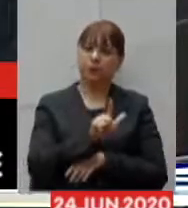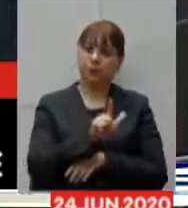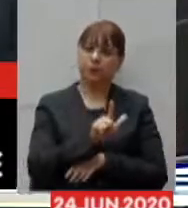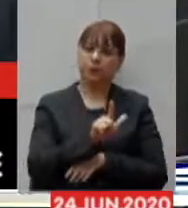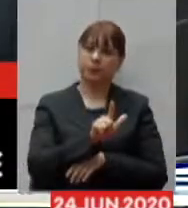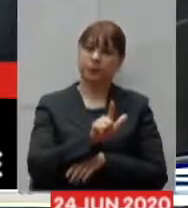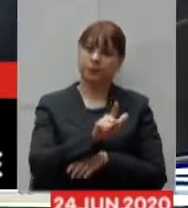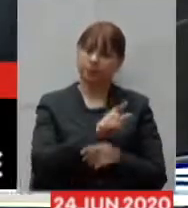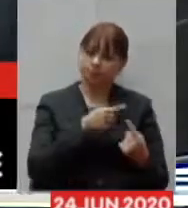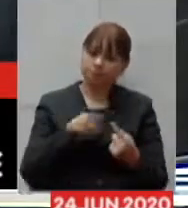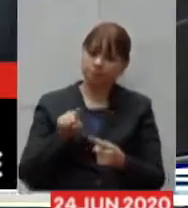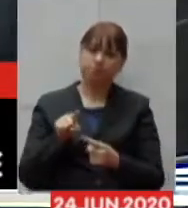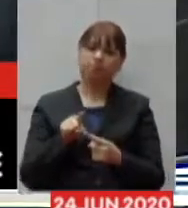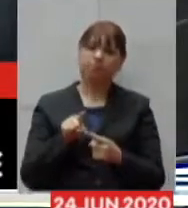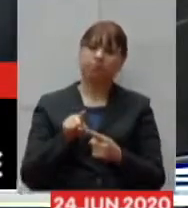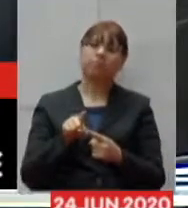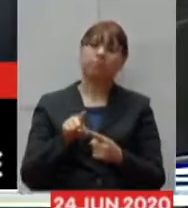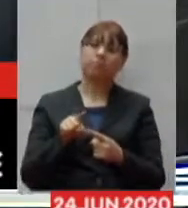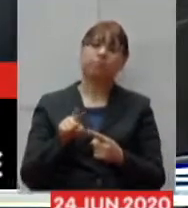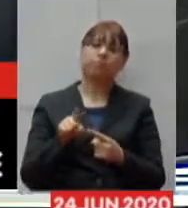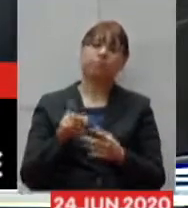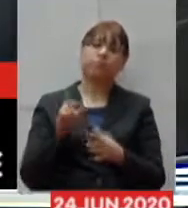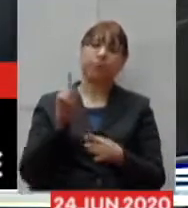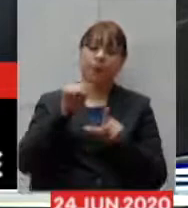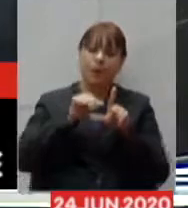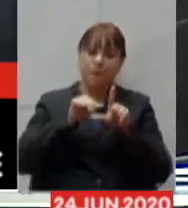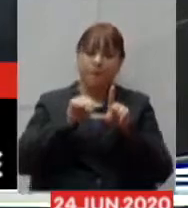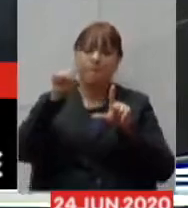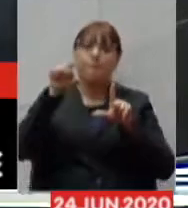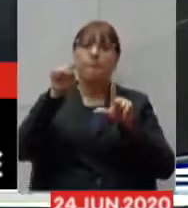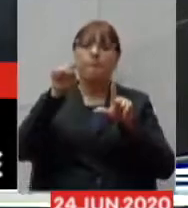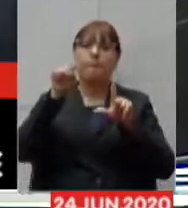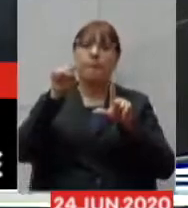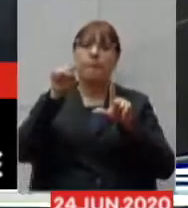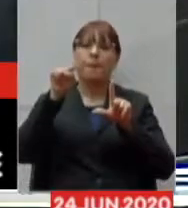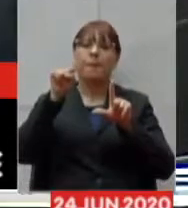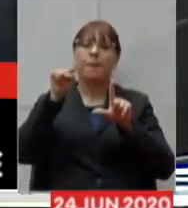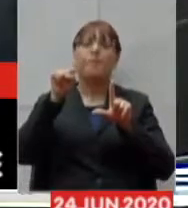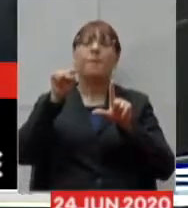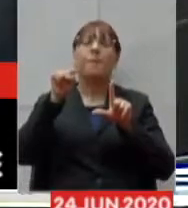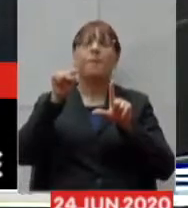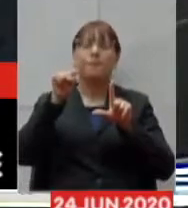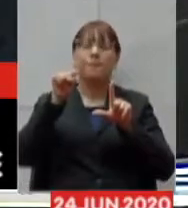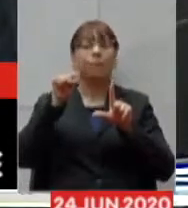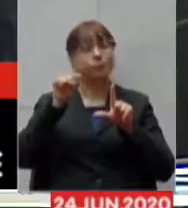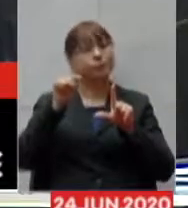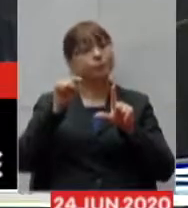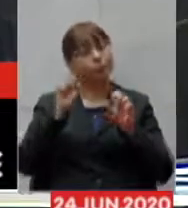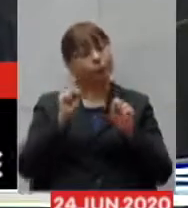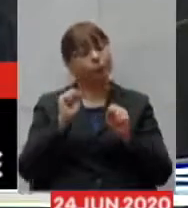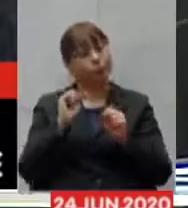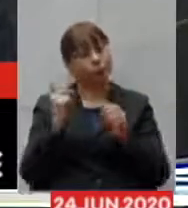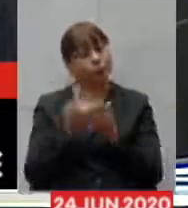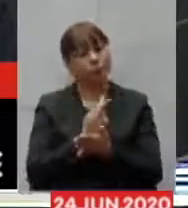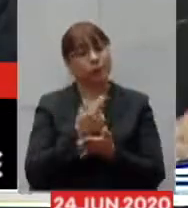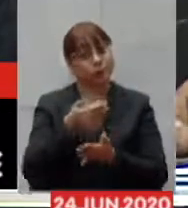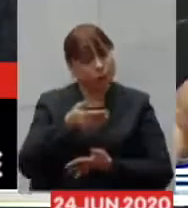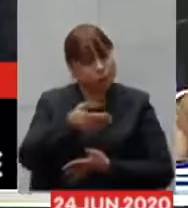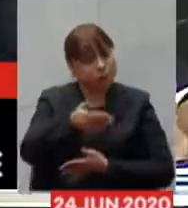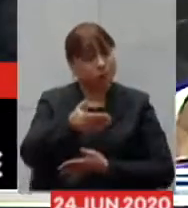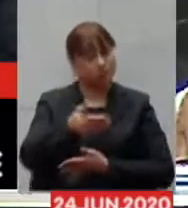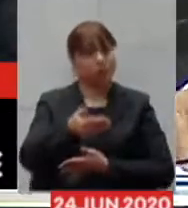até hoje, enfrentar esse pico da epidemia que deve acontecer nos próximos dias.